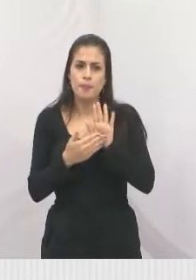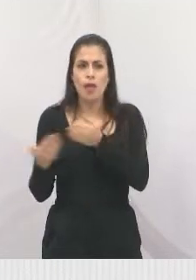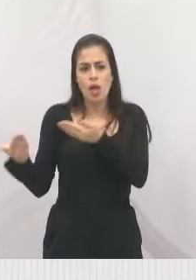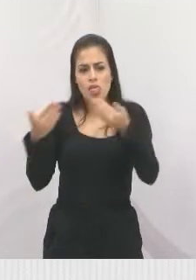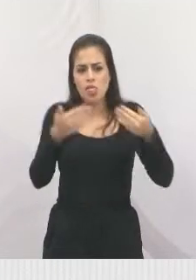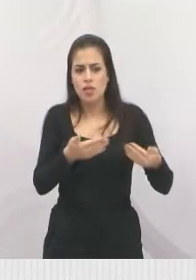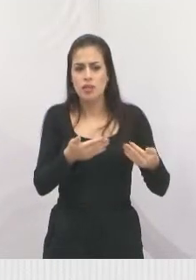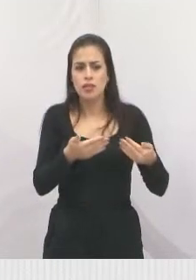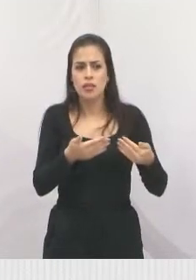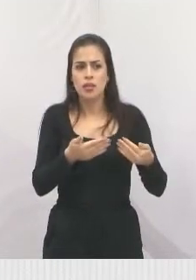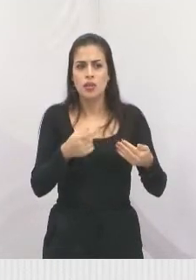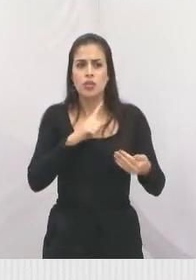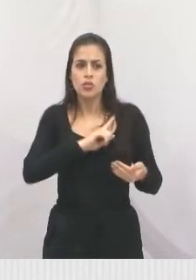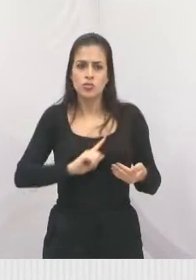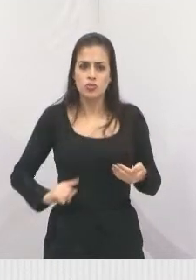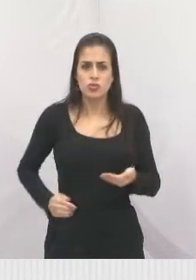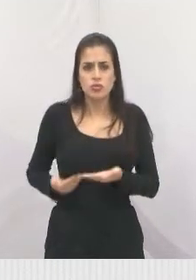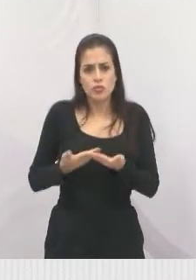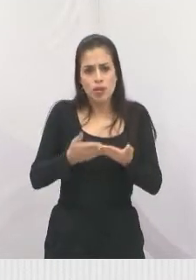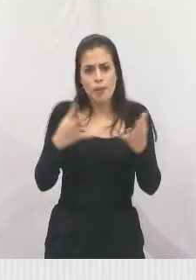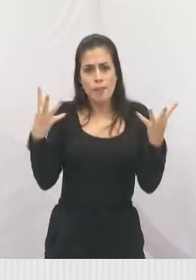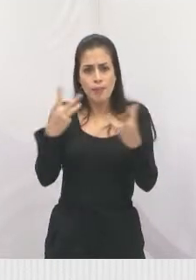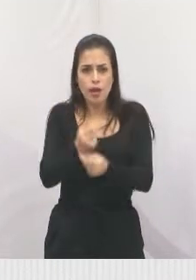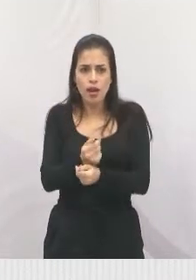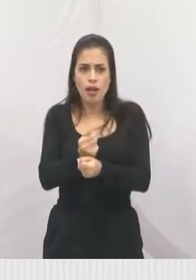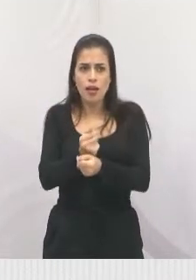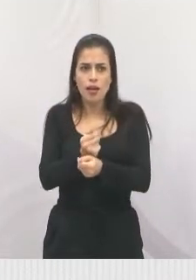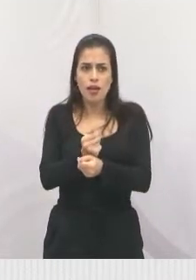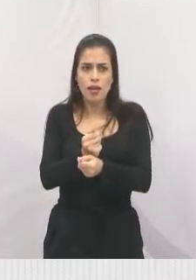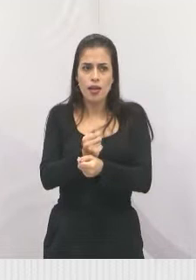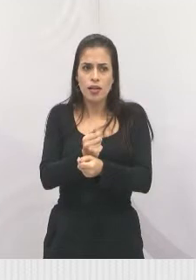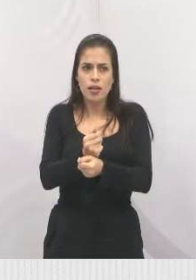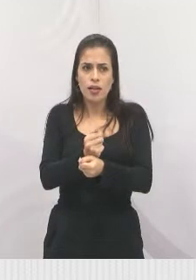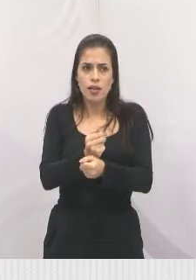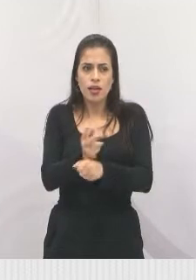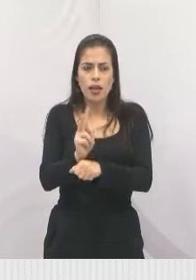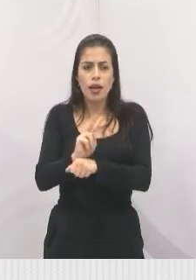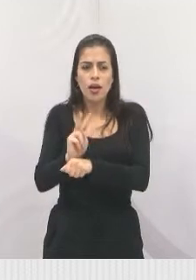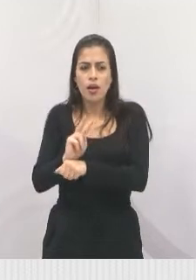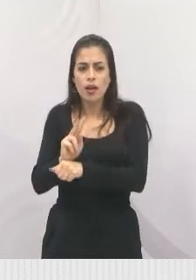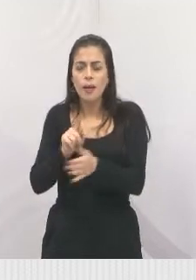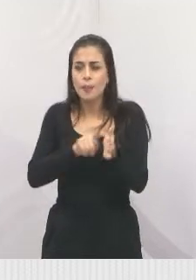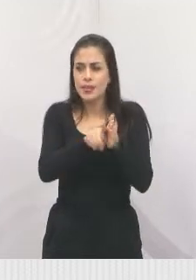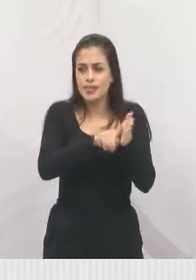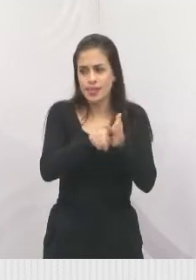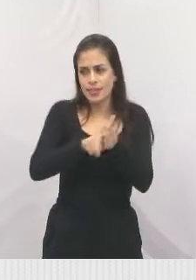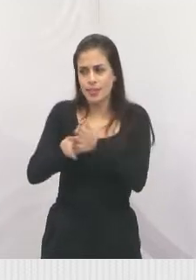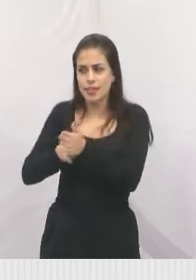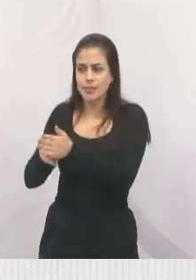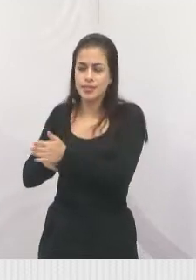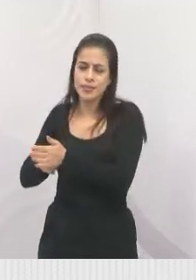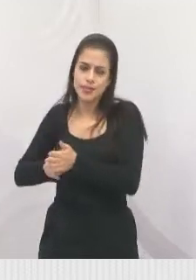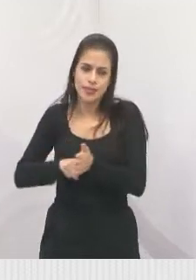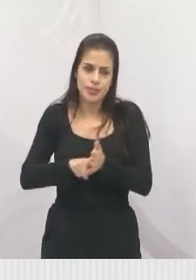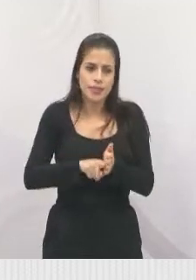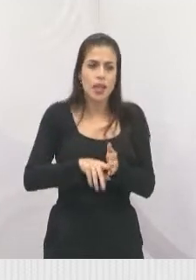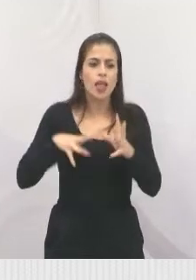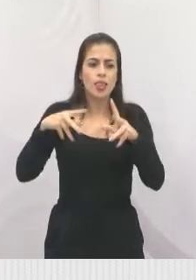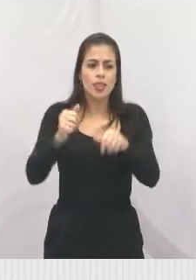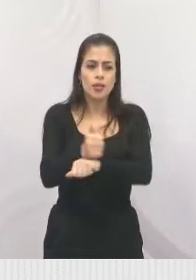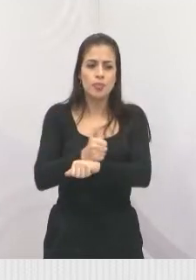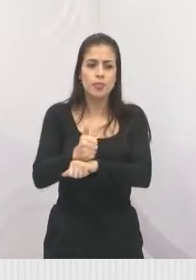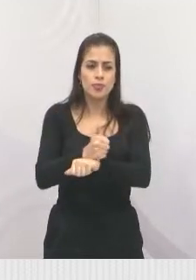gestão está colocando de forma brilhante uma consulta pública a todos os profissionais do